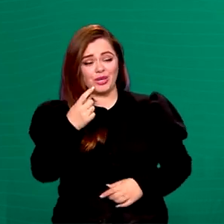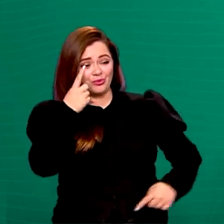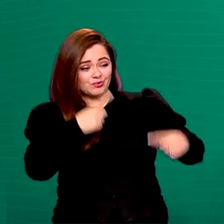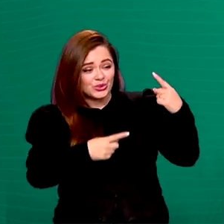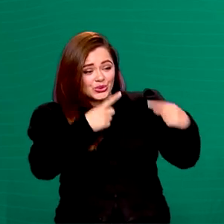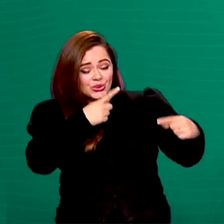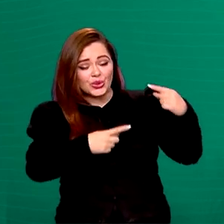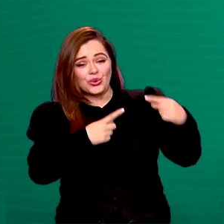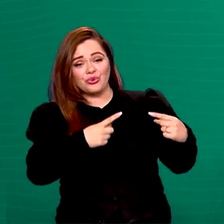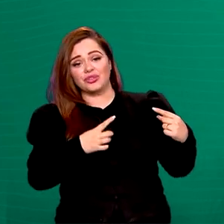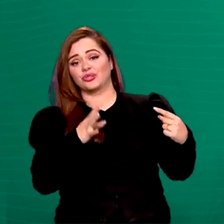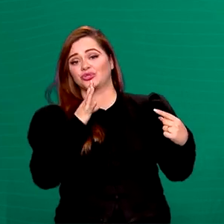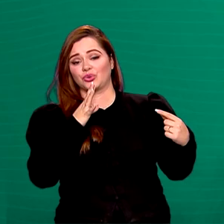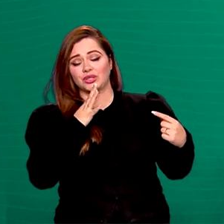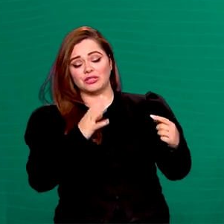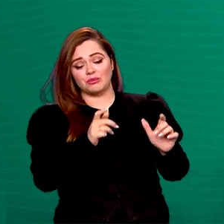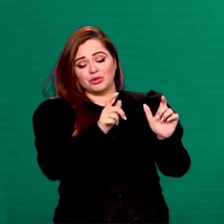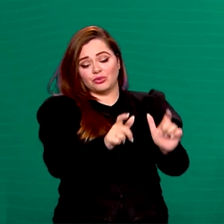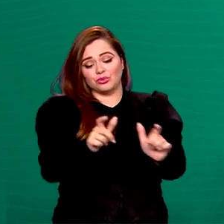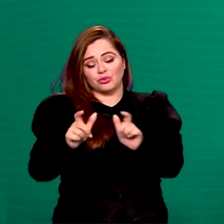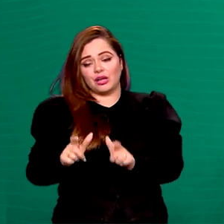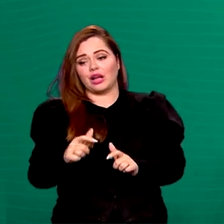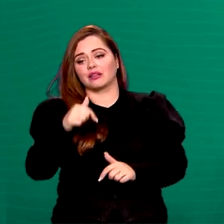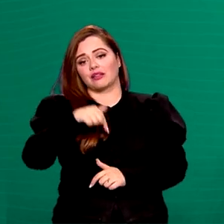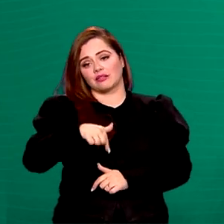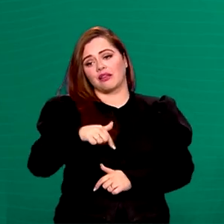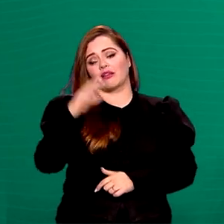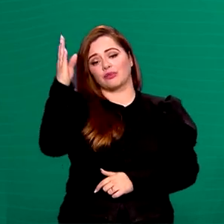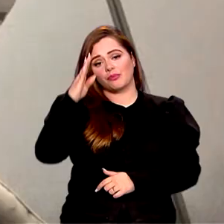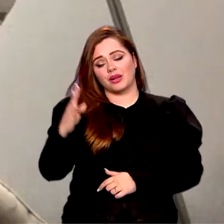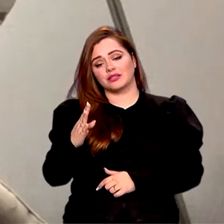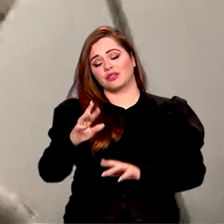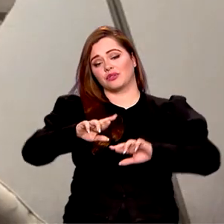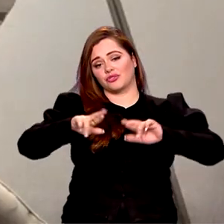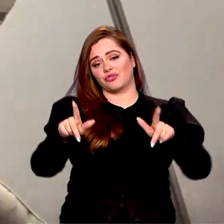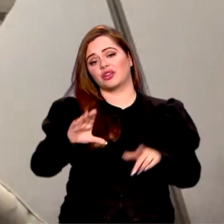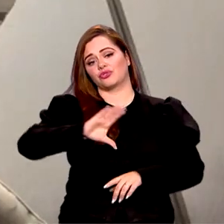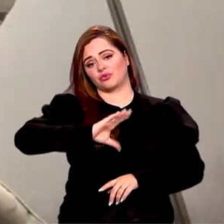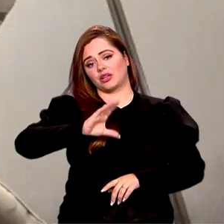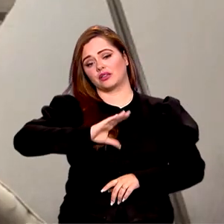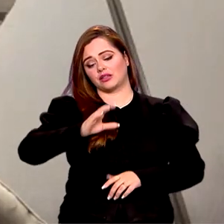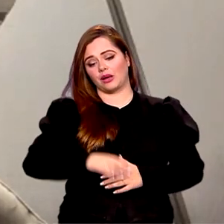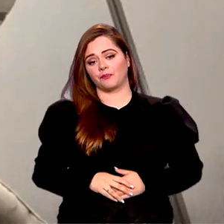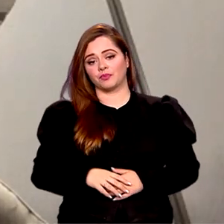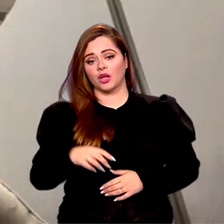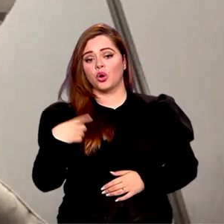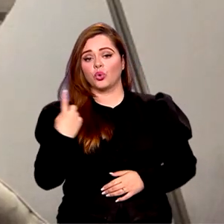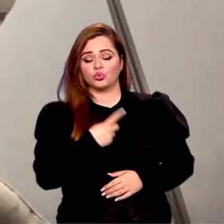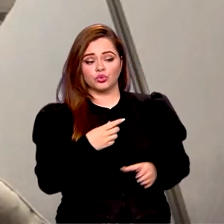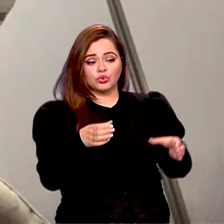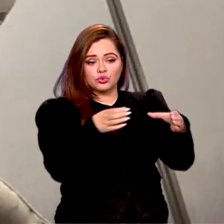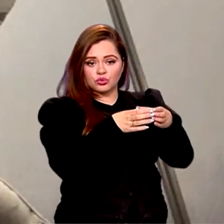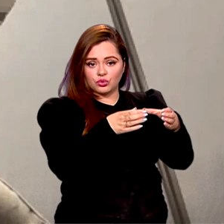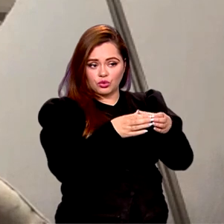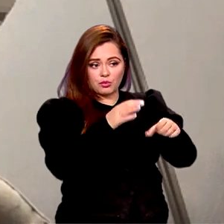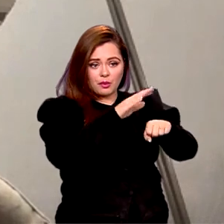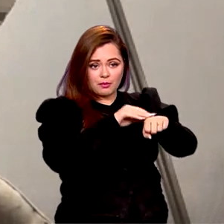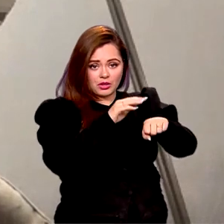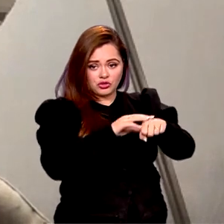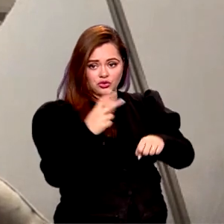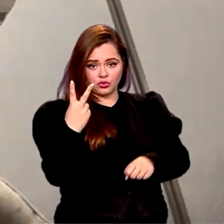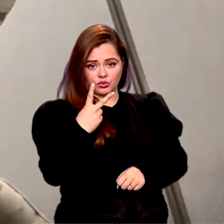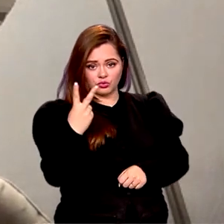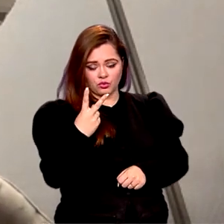de conhecimentos entre o que a gente tem no Brasil e o que eles têm aqui. Essa equipe foi solicitada para fazer dois ciclos de